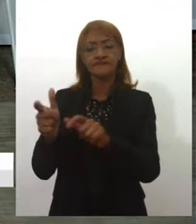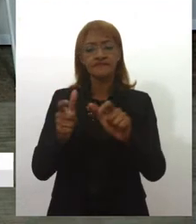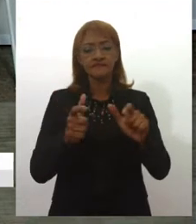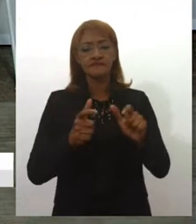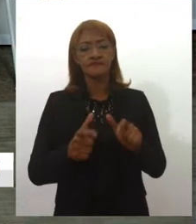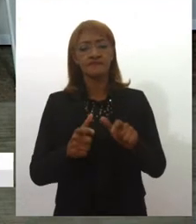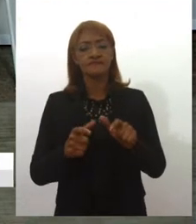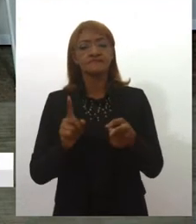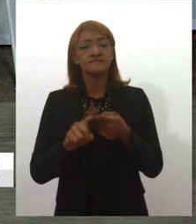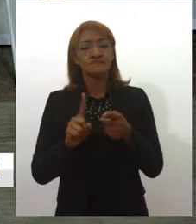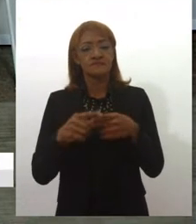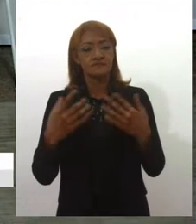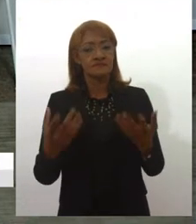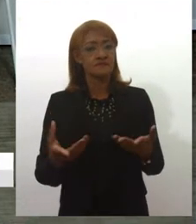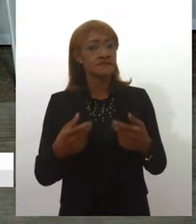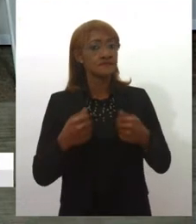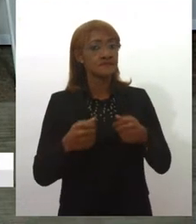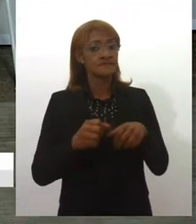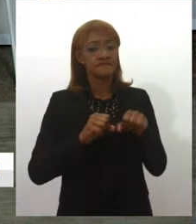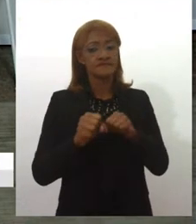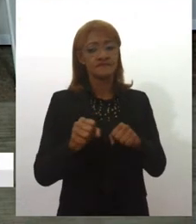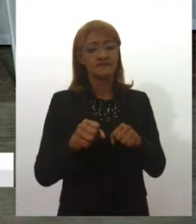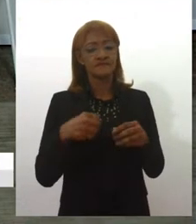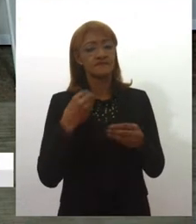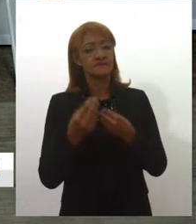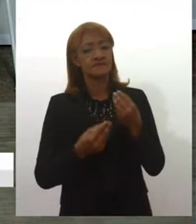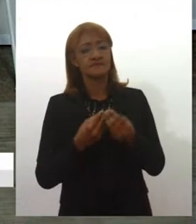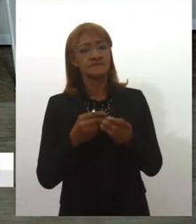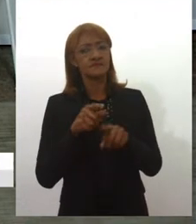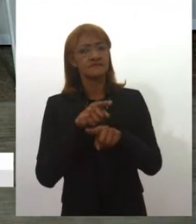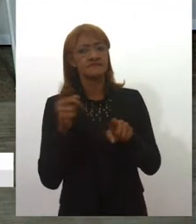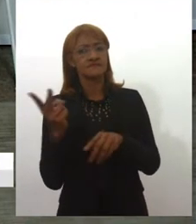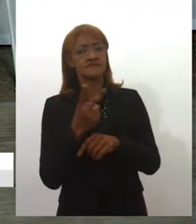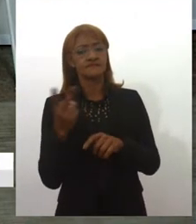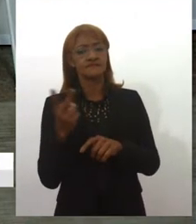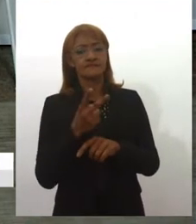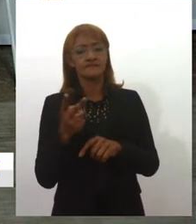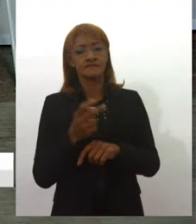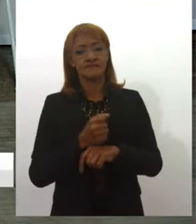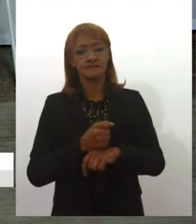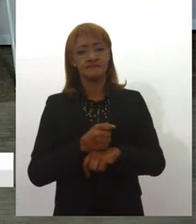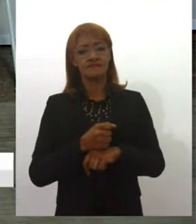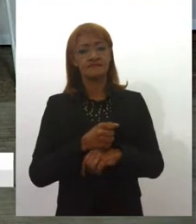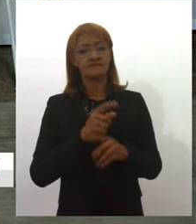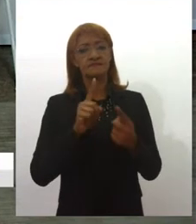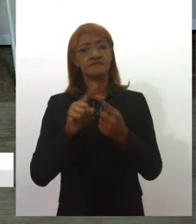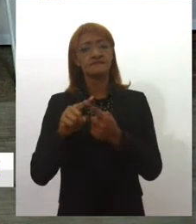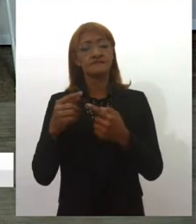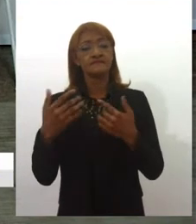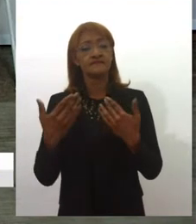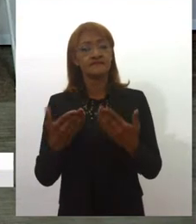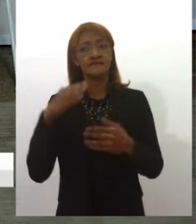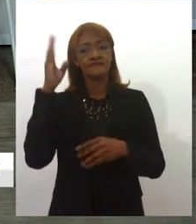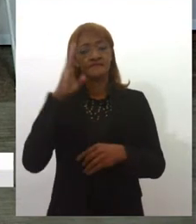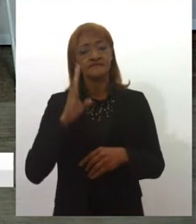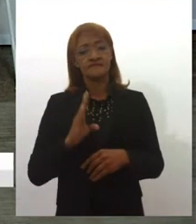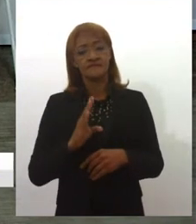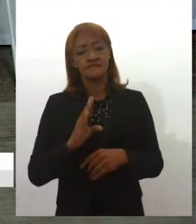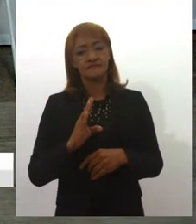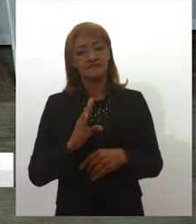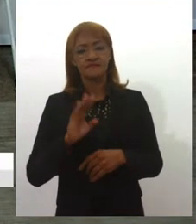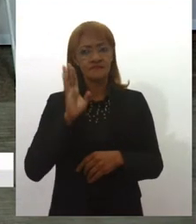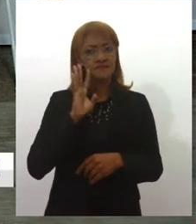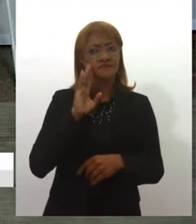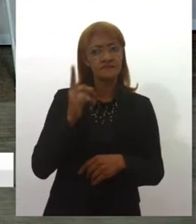mais qualificação. Eu queria saber a percepção de vocês duas em relação a esse tipo de investimento no Brasil. Está bacana?